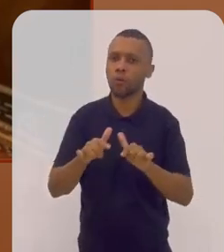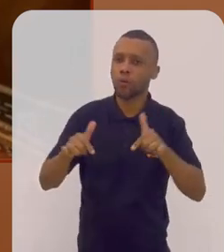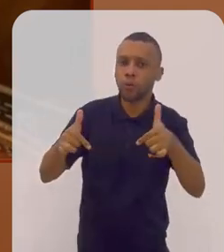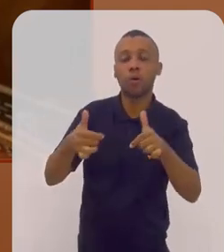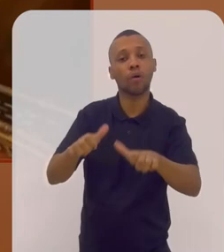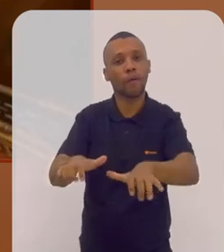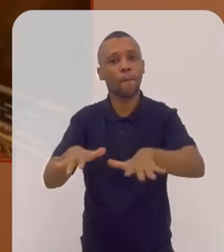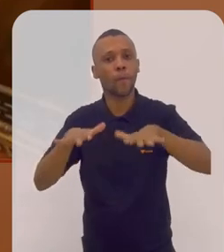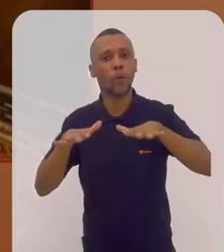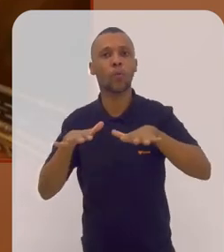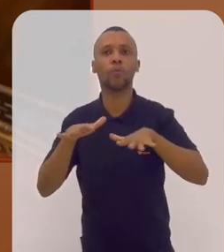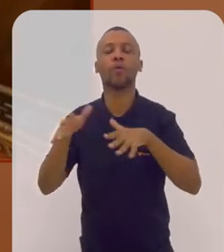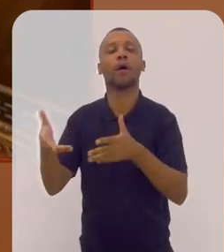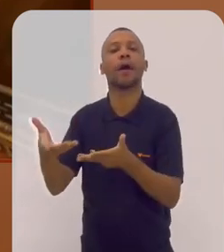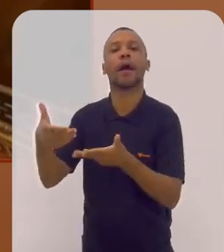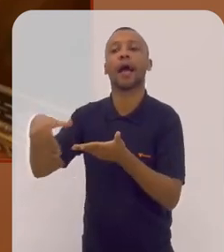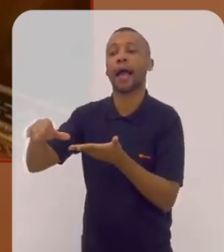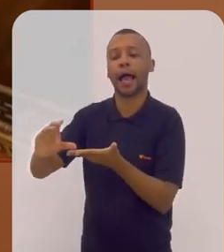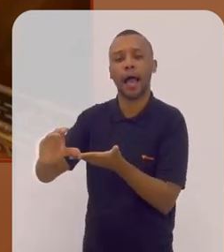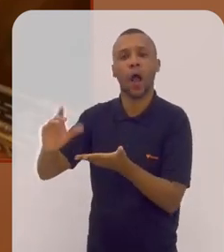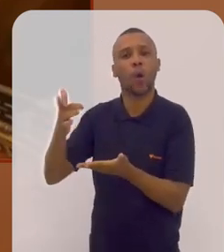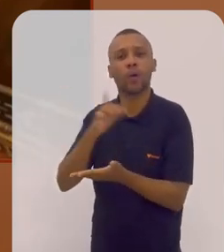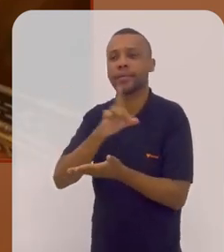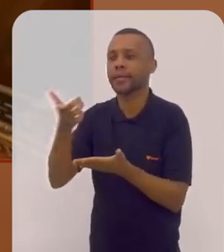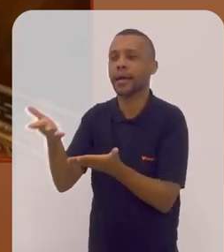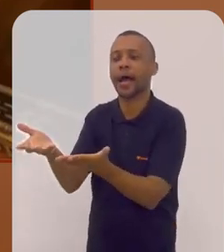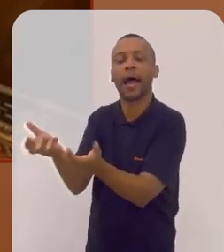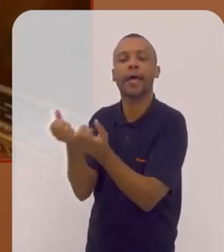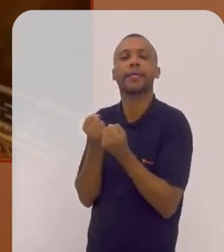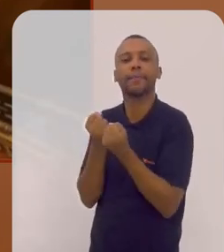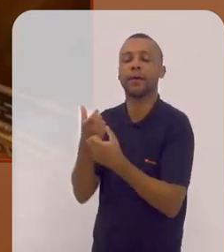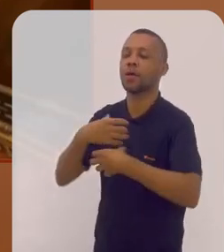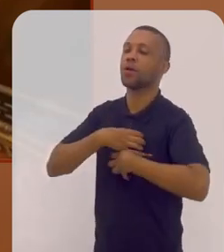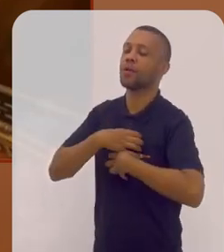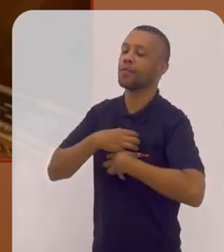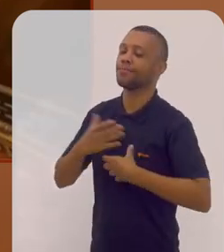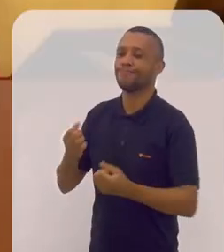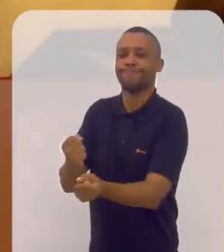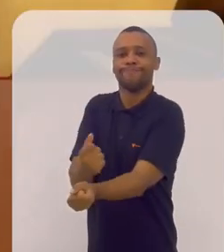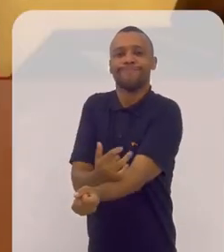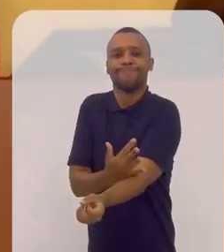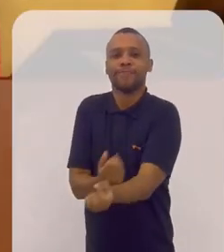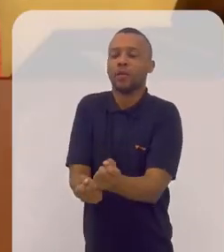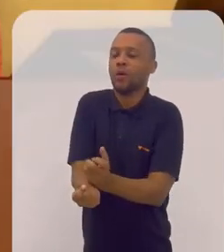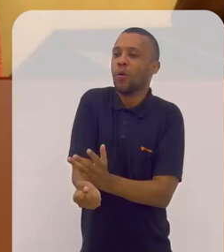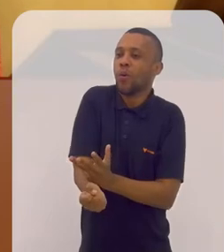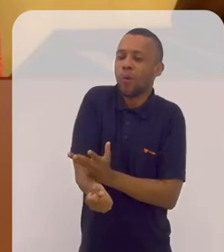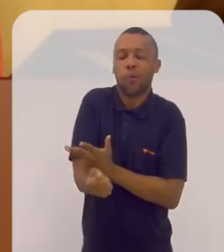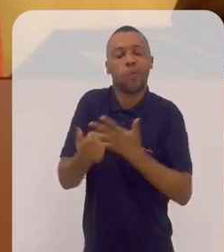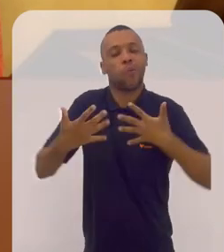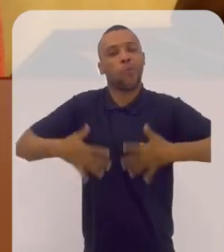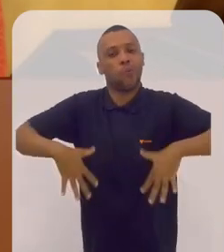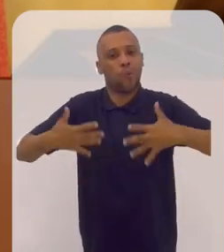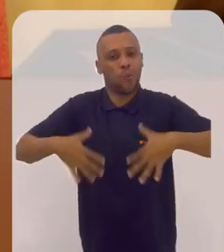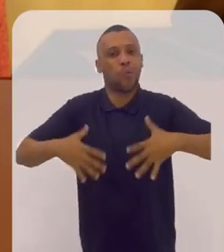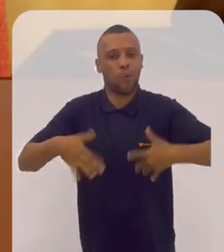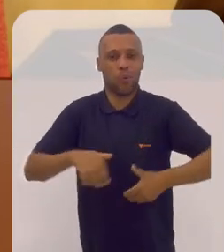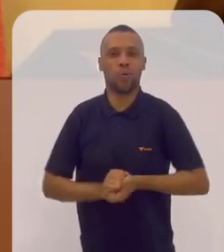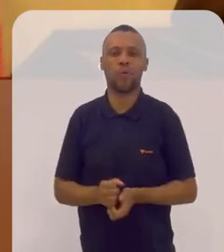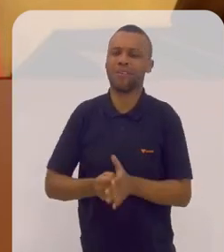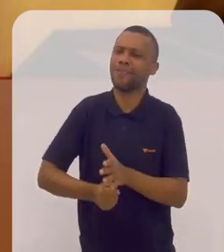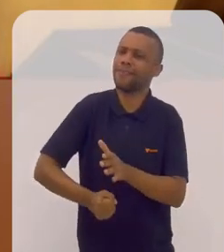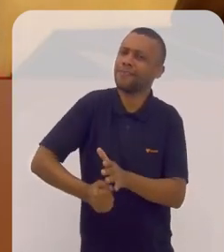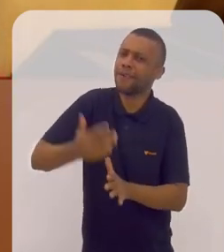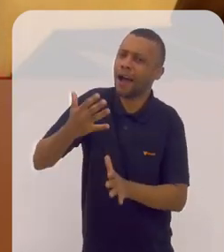faz com que o público receba de uma forma muito, muito calorosa, muito emocionada,